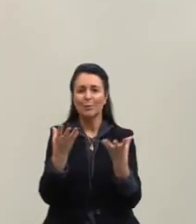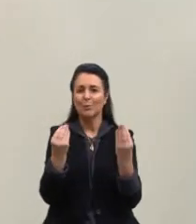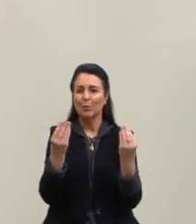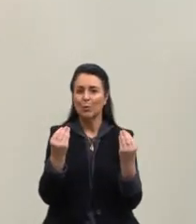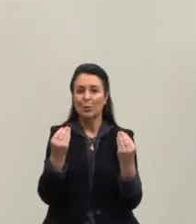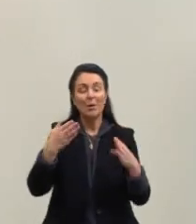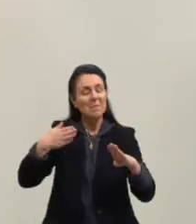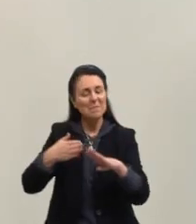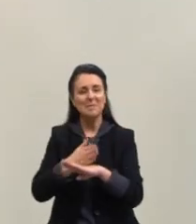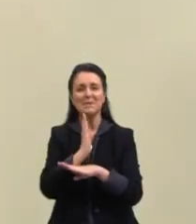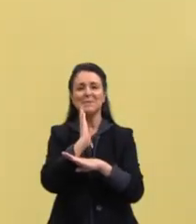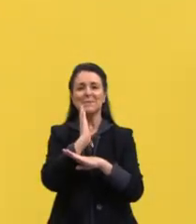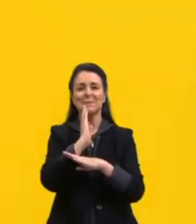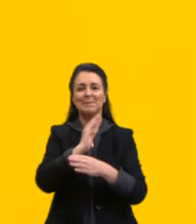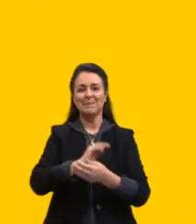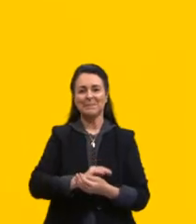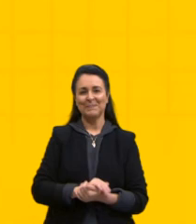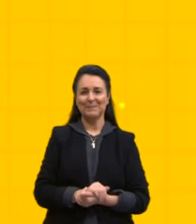partiu passar.